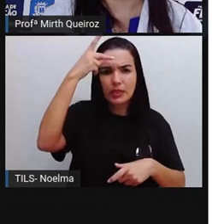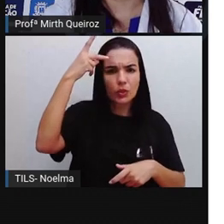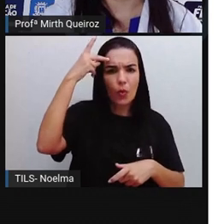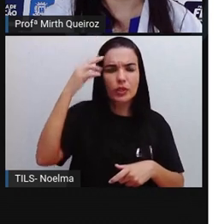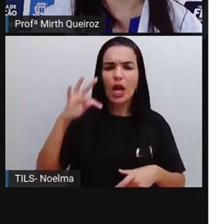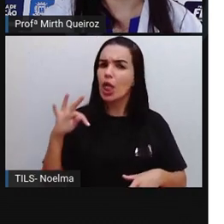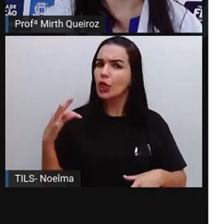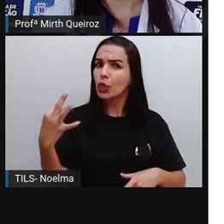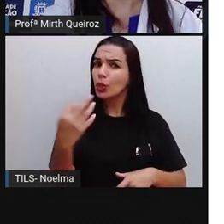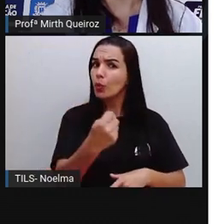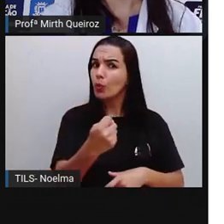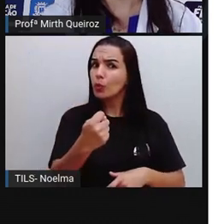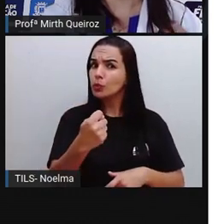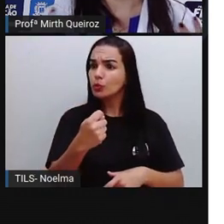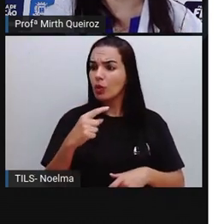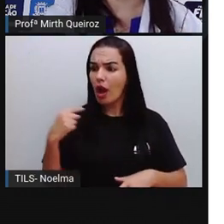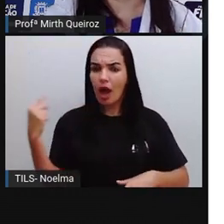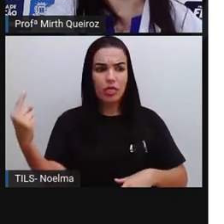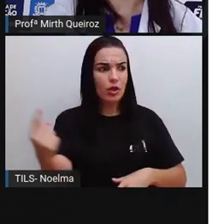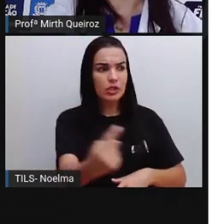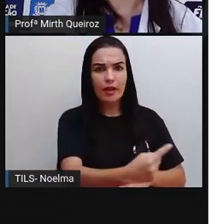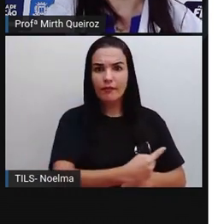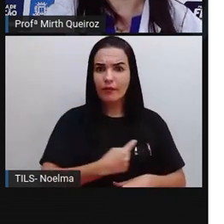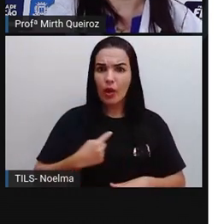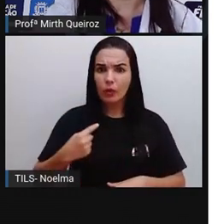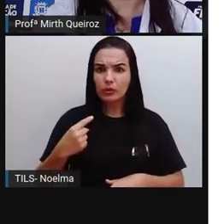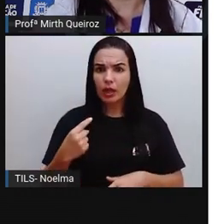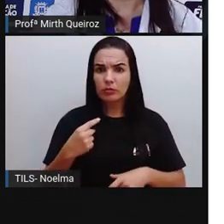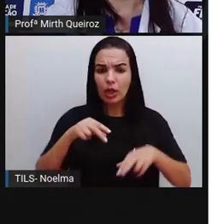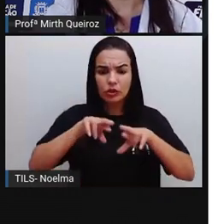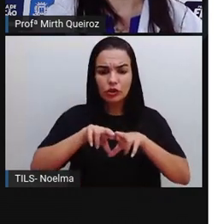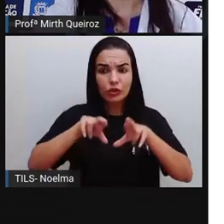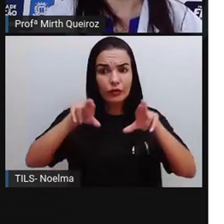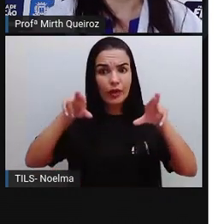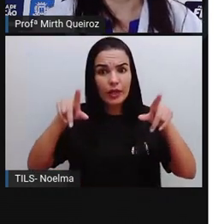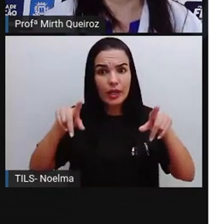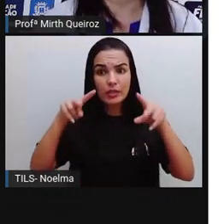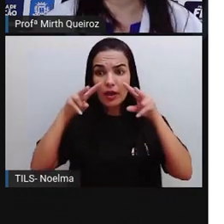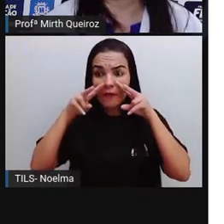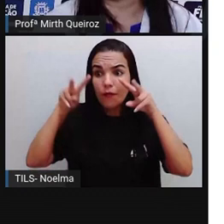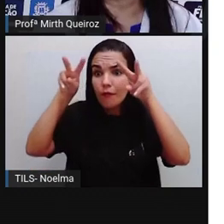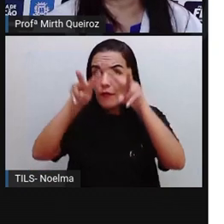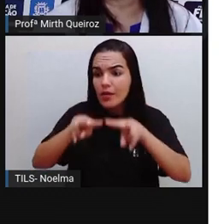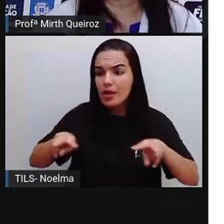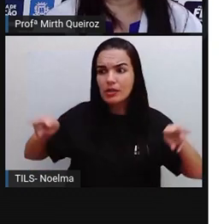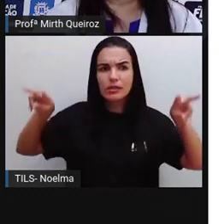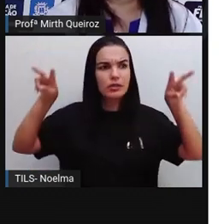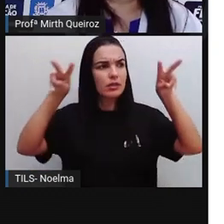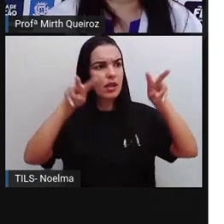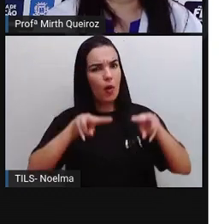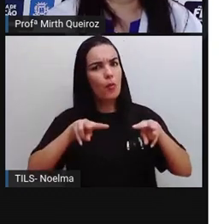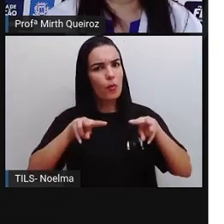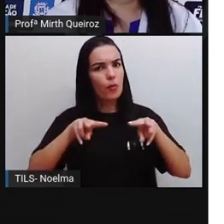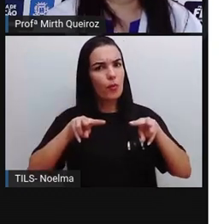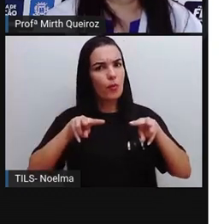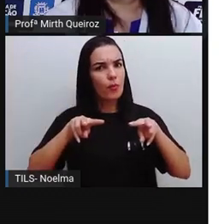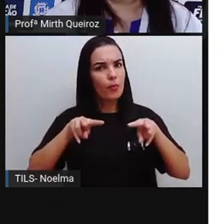pessoas e tudo à nossa volta de diferentes pontos de vista?